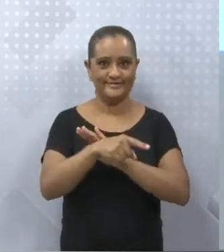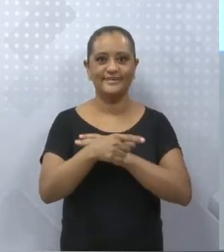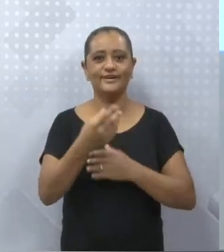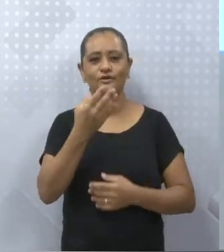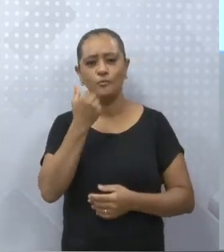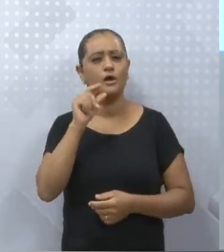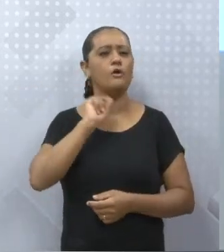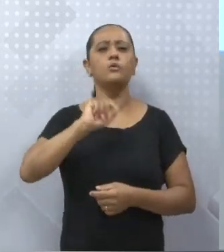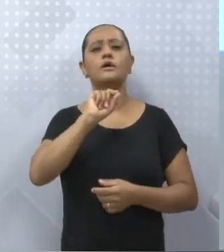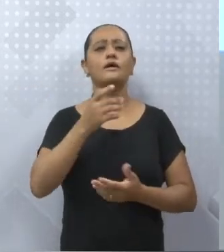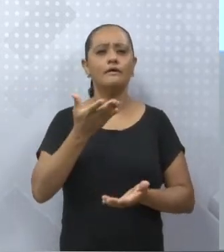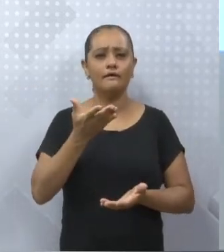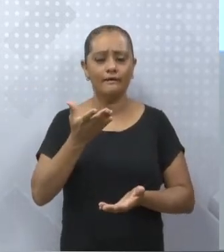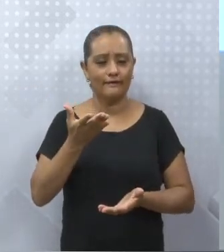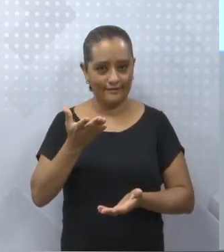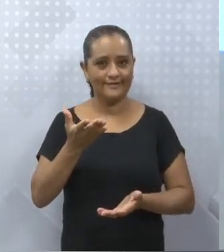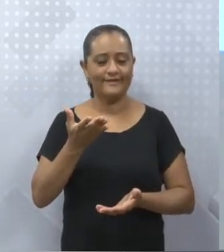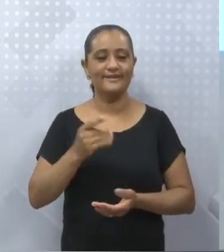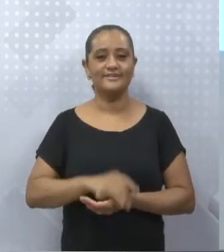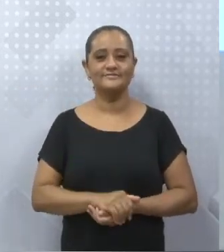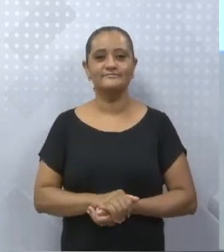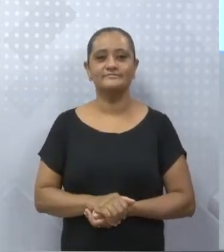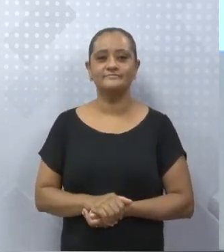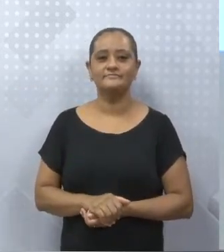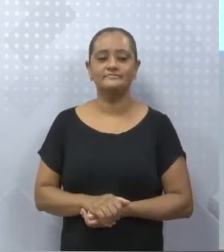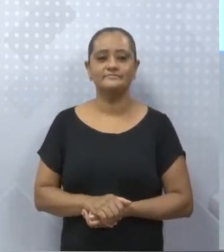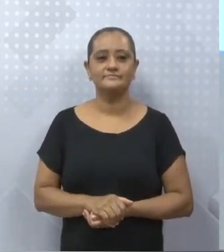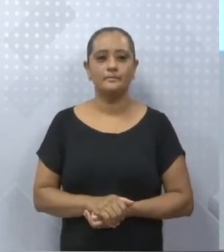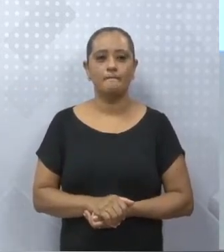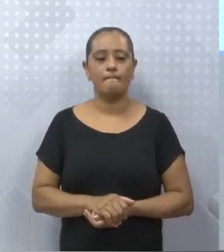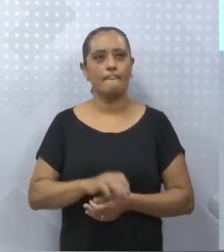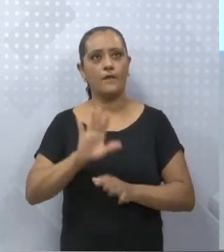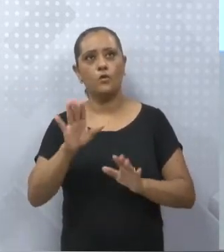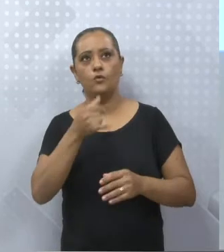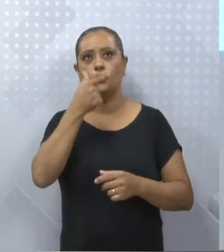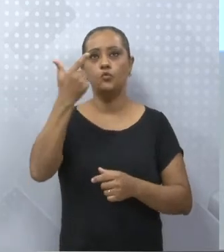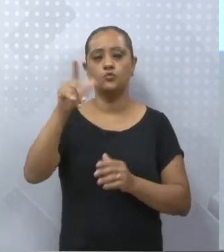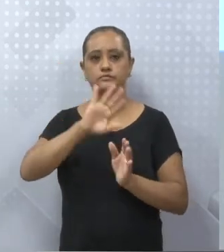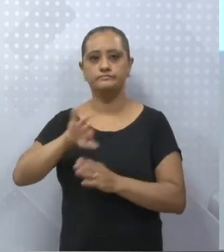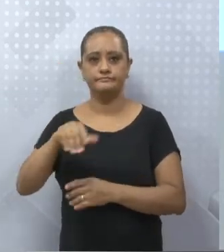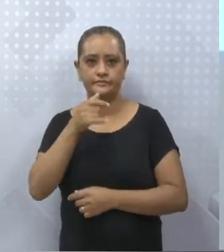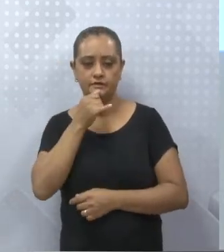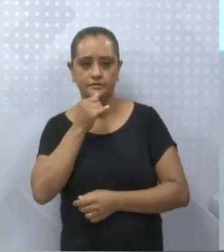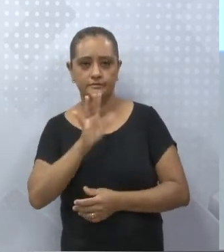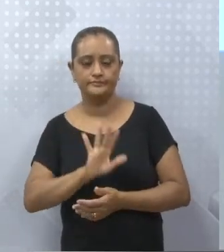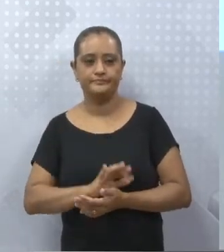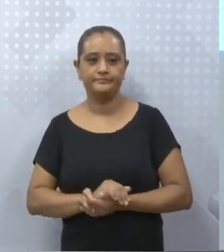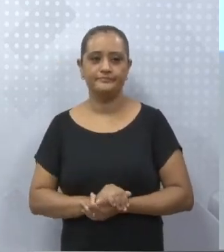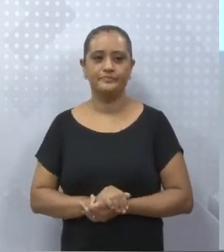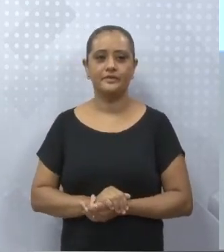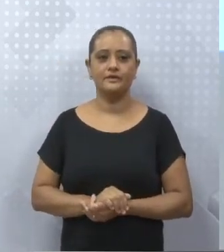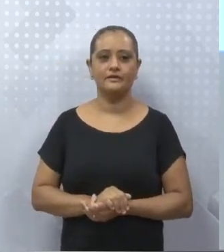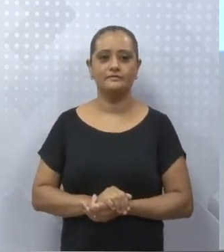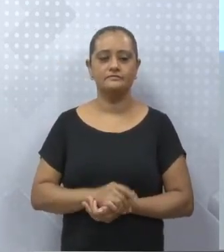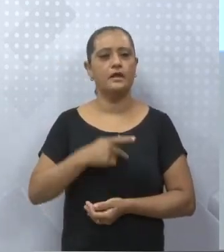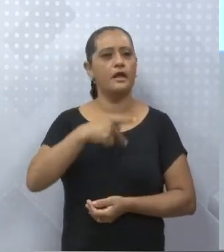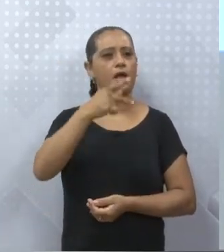transitivo direto. Quando você faz a pergunta o quê? Ou então, quando você diz assim, Paula, eu